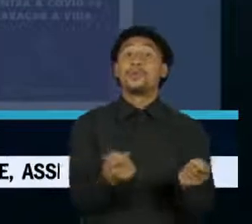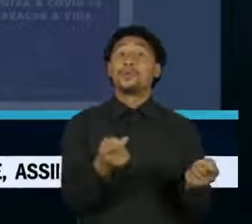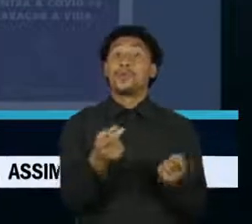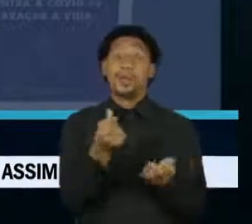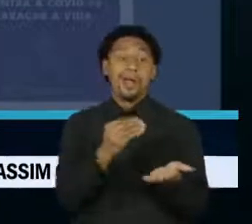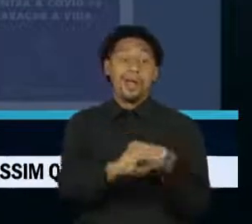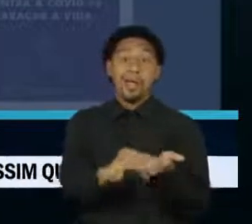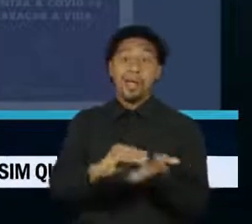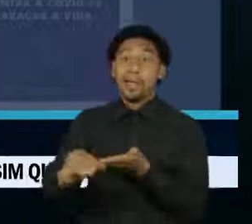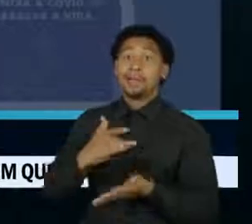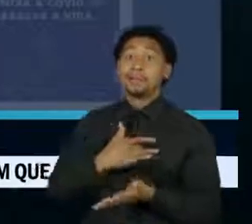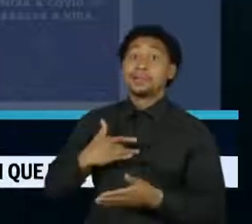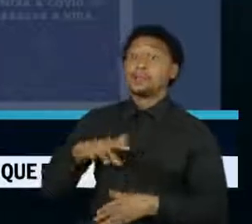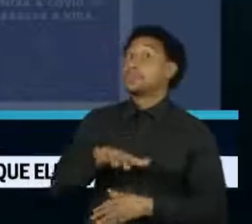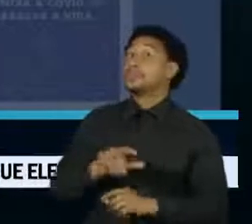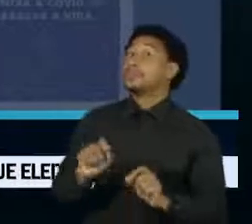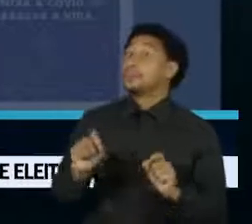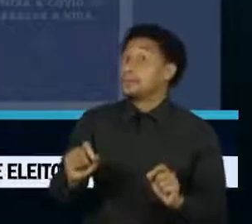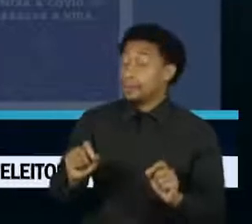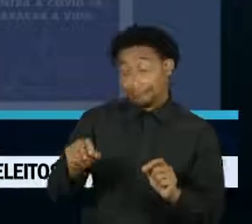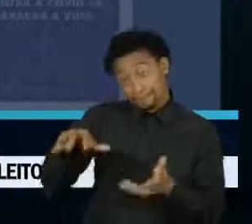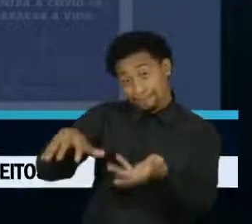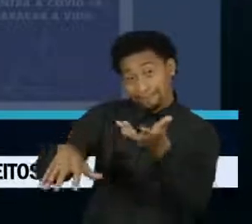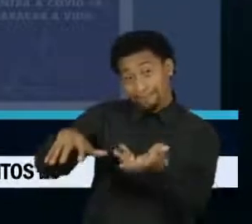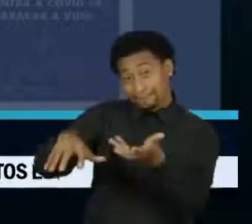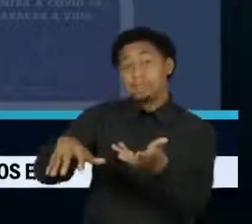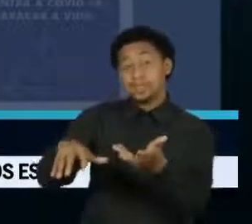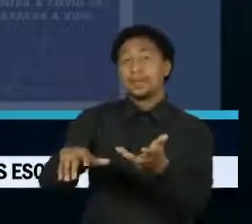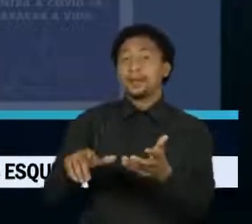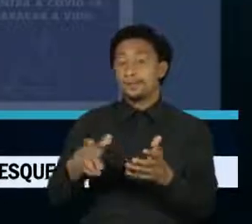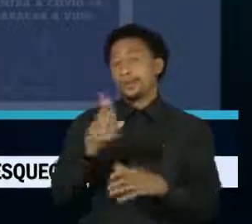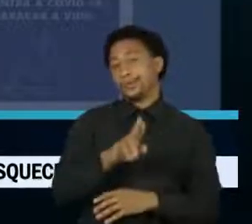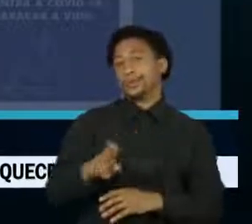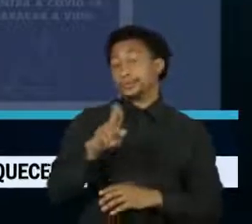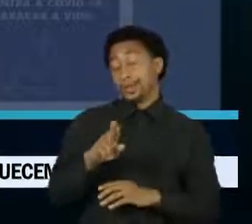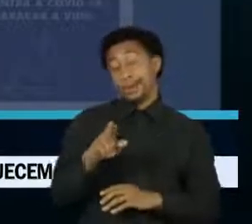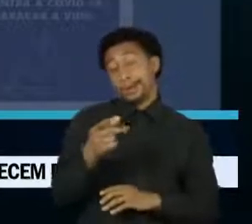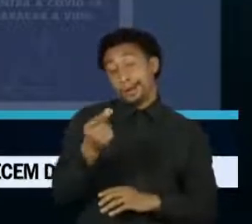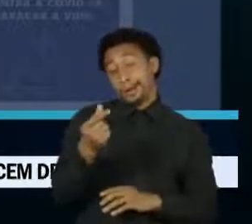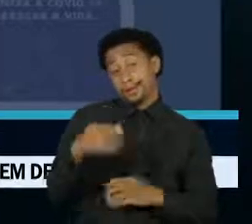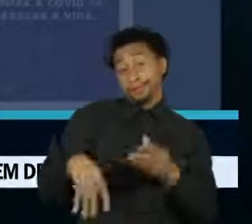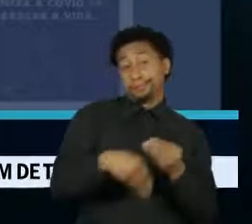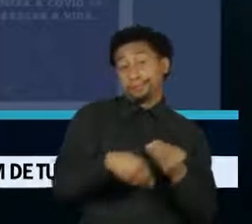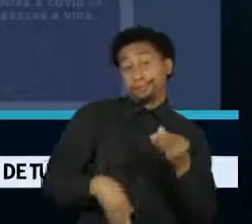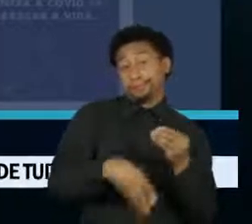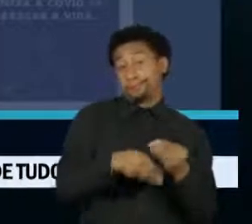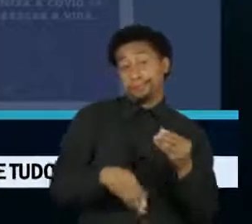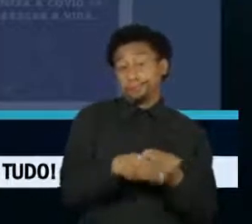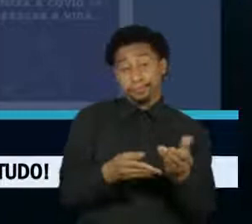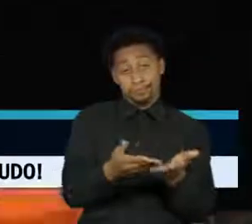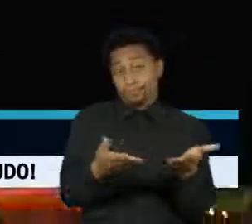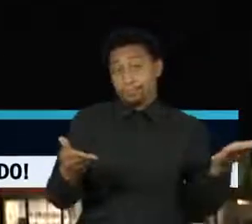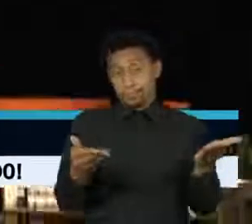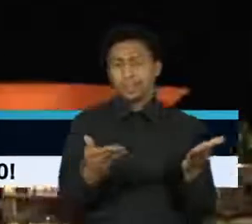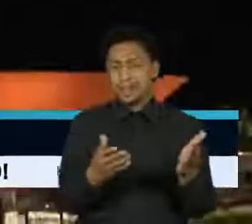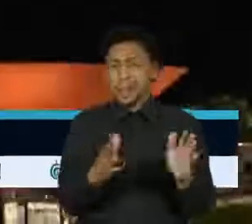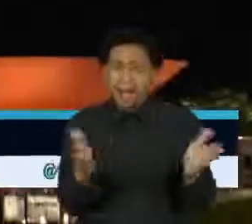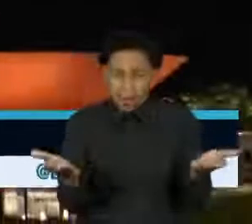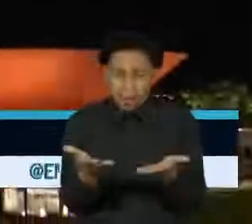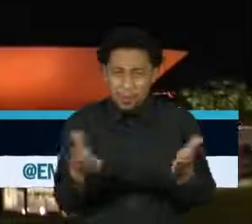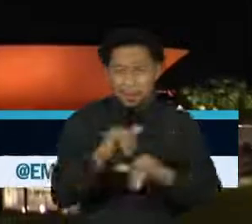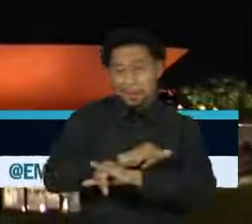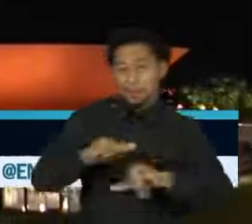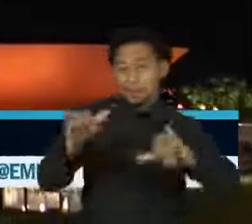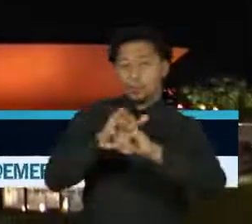piso constitucional da saúde com as emendas de relator, instrumento que ficou conhecido como orçamento secreto. Essas